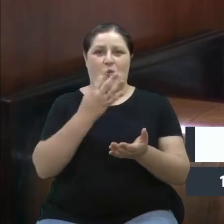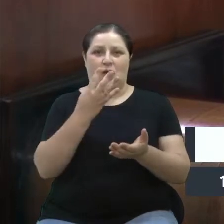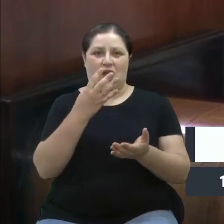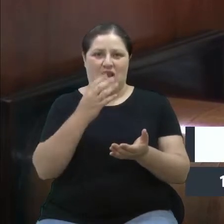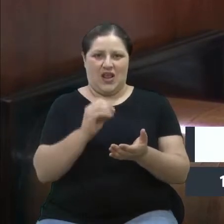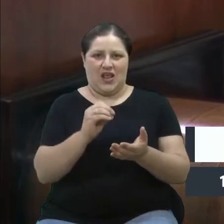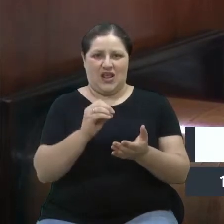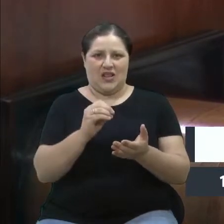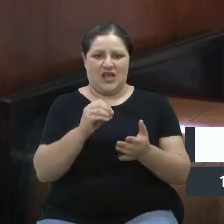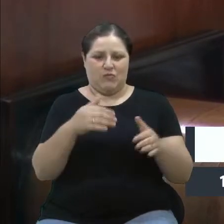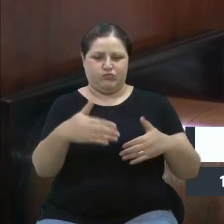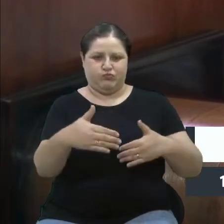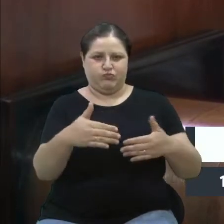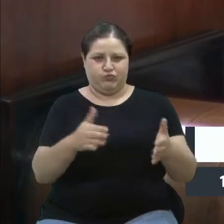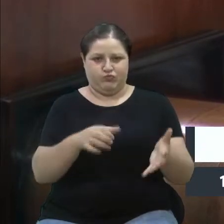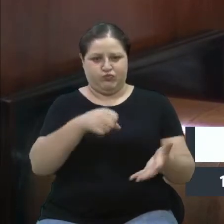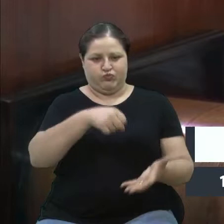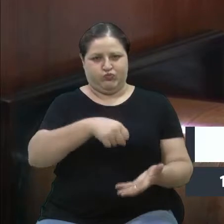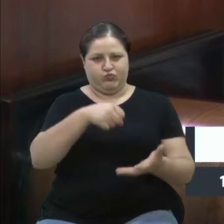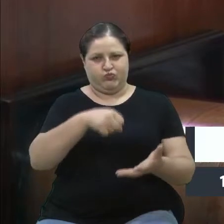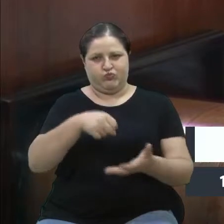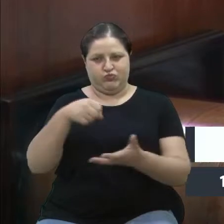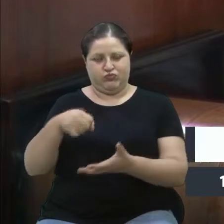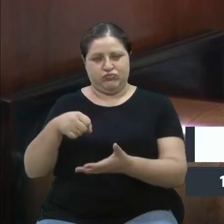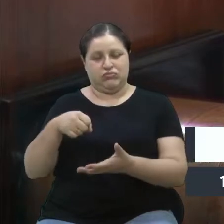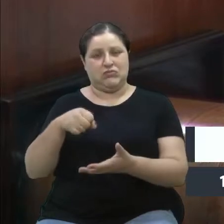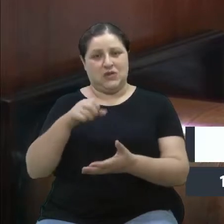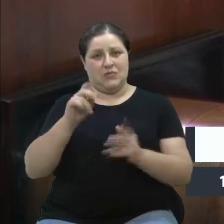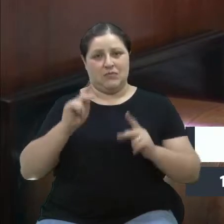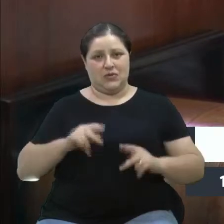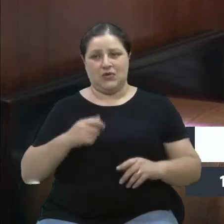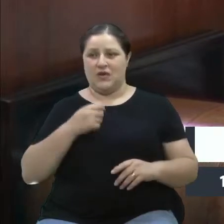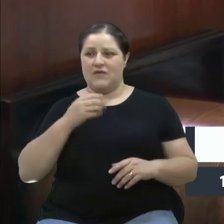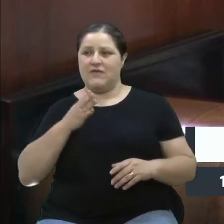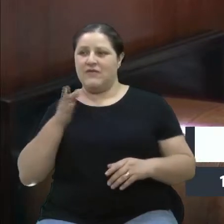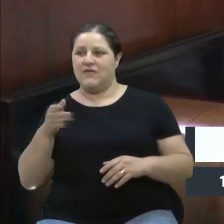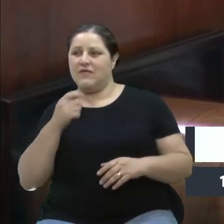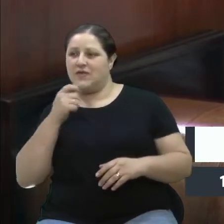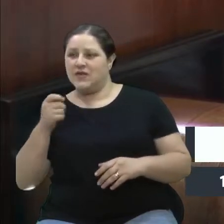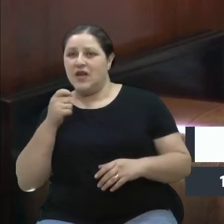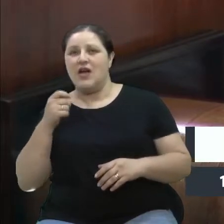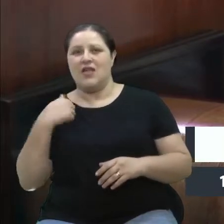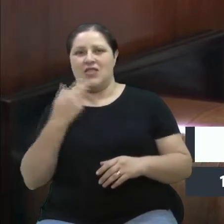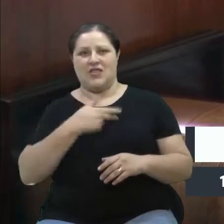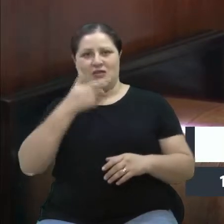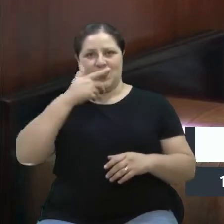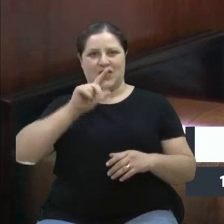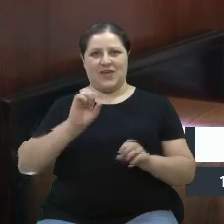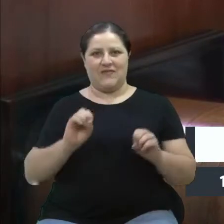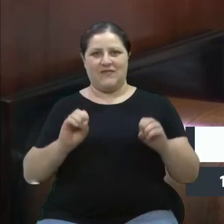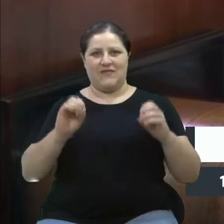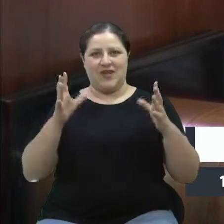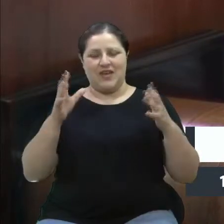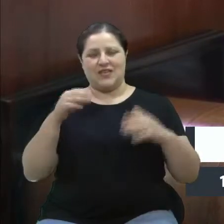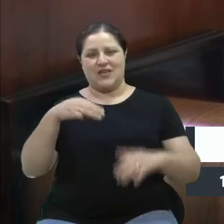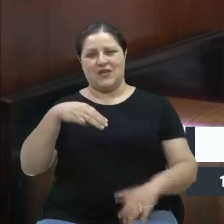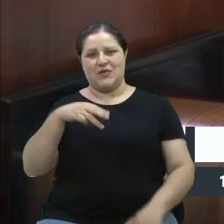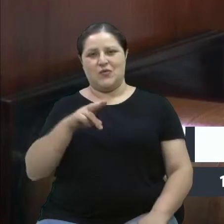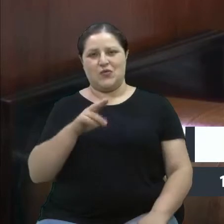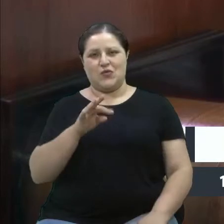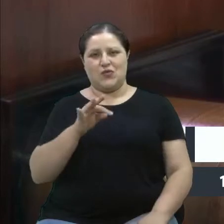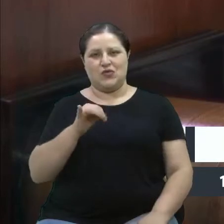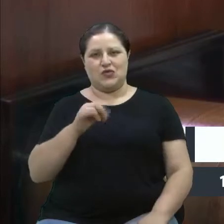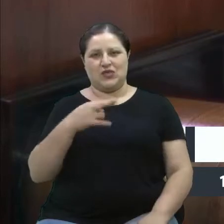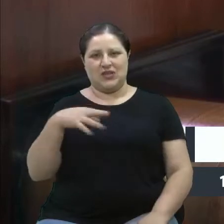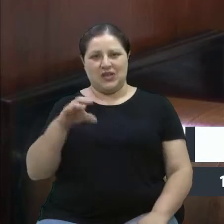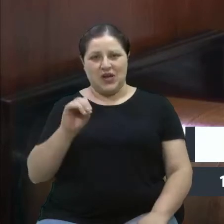matéria nós realizamos, então, o mutirão de Natal da Zona Norte. Então, tem muita força, tem muita força, que continue